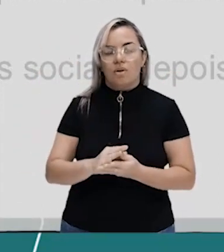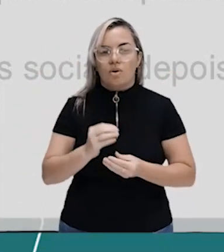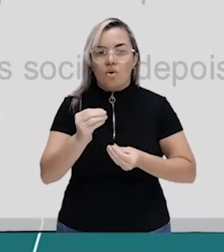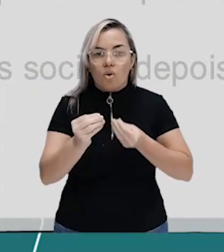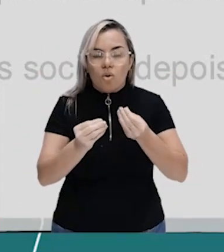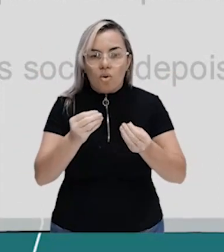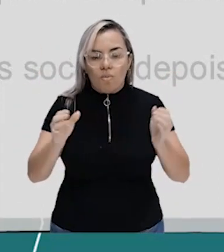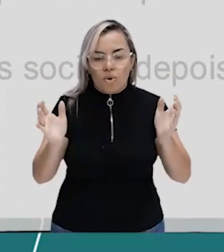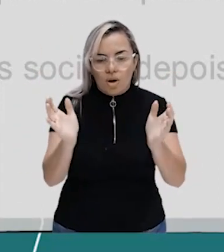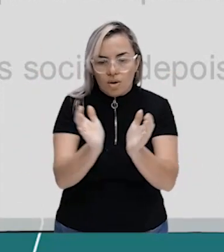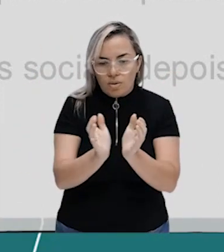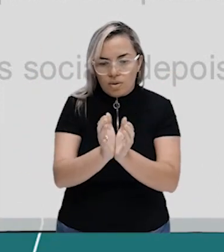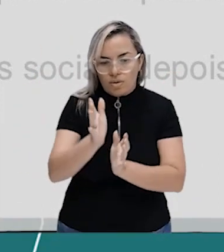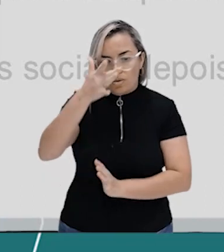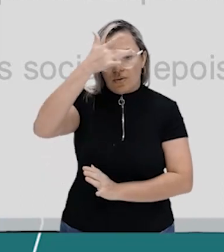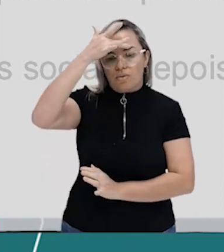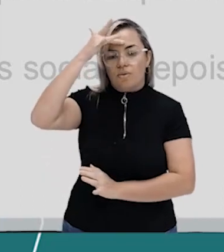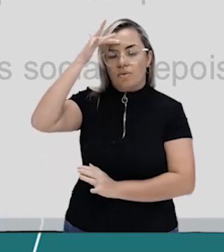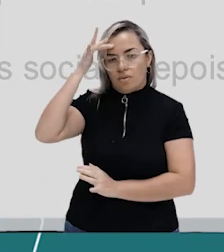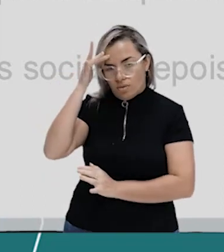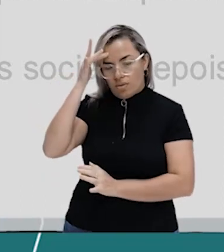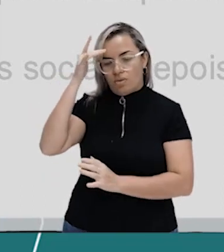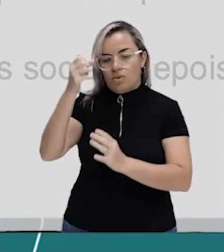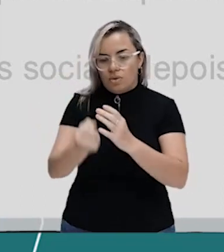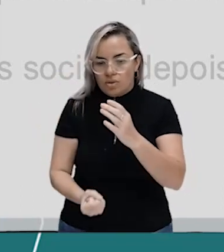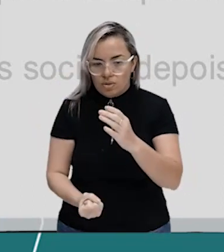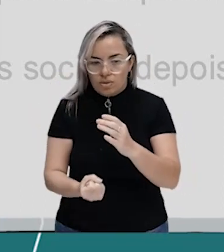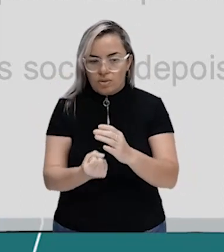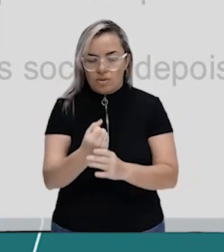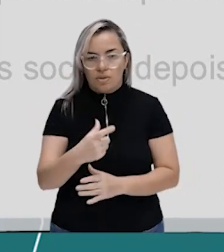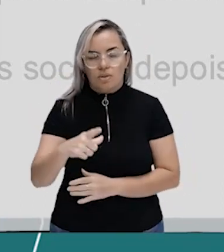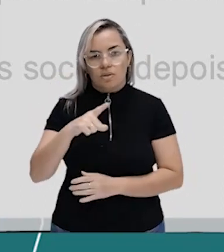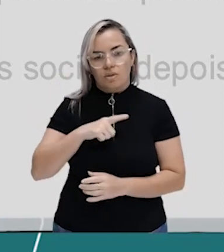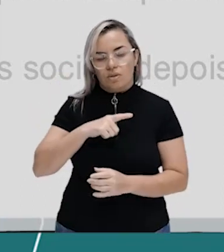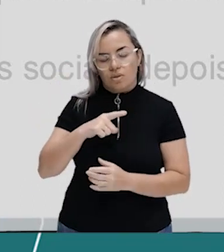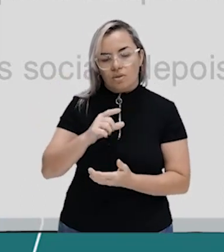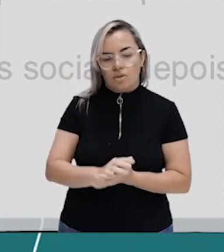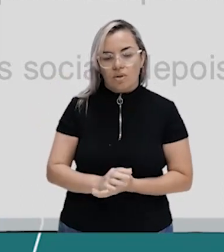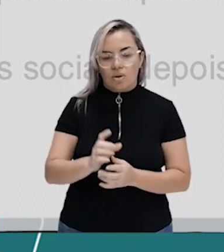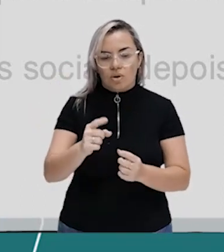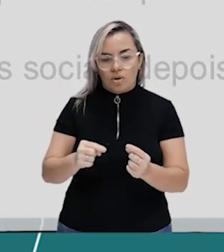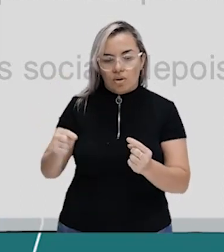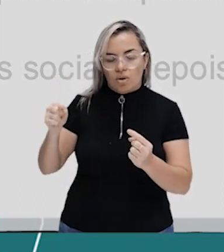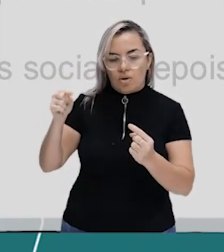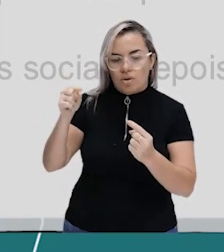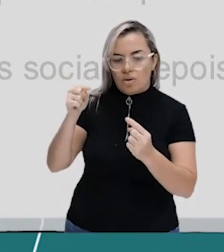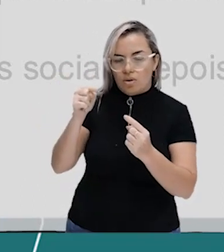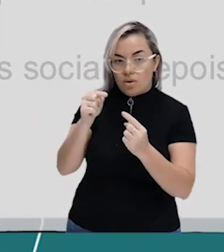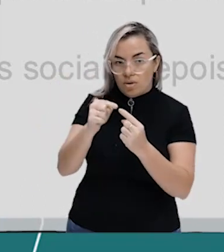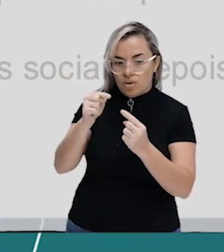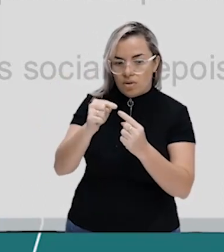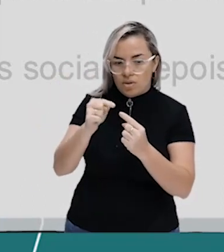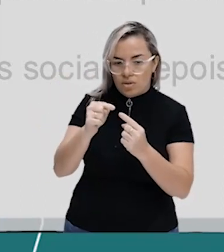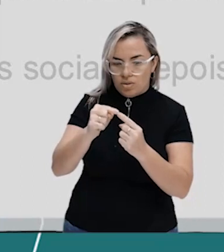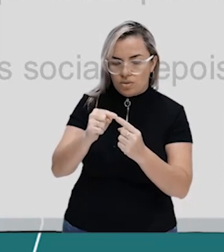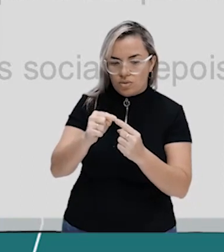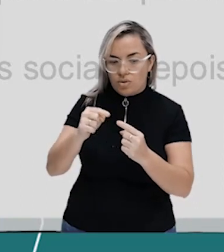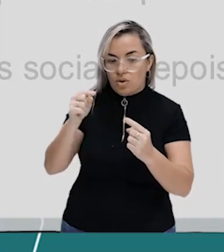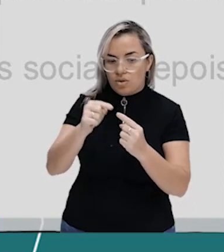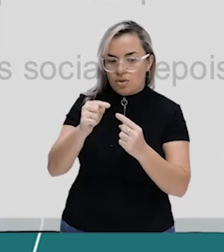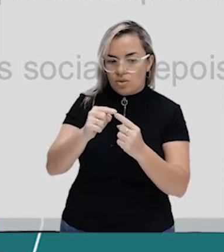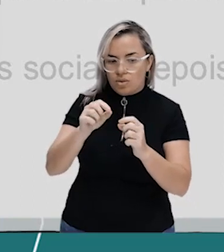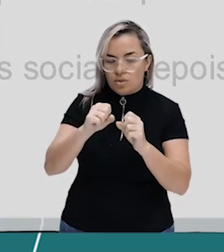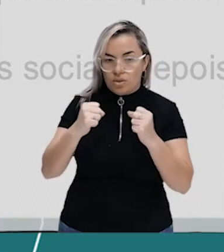agrupamento de pessoas que surgem em razão das desigualdades sociais. Atenção para isso.